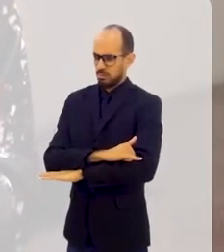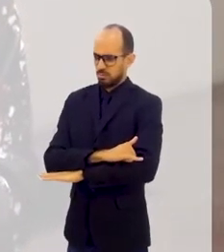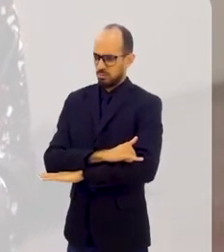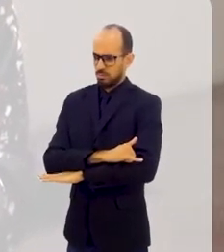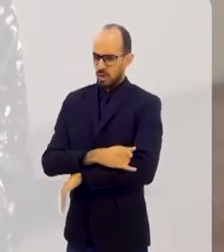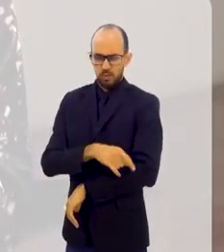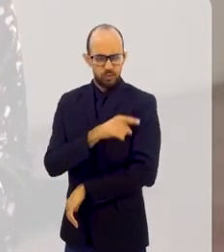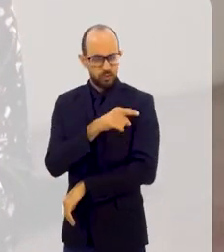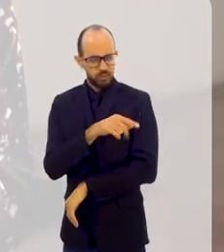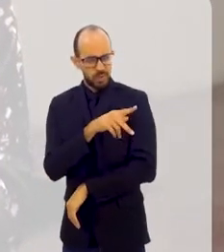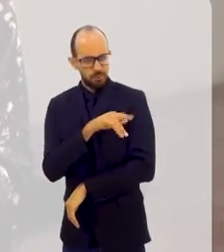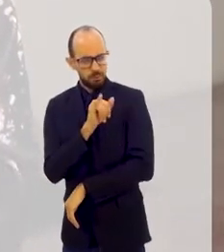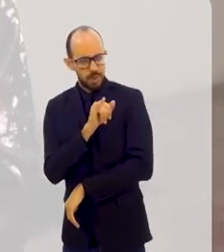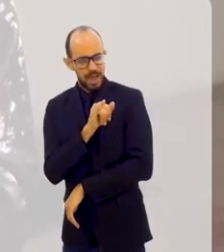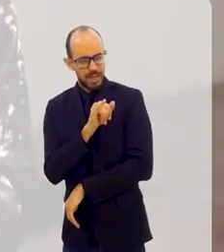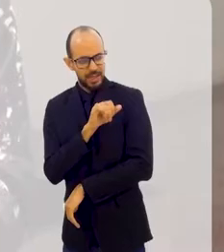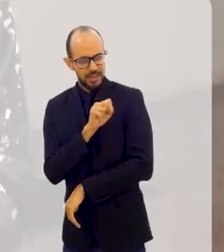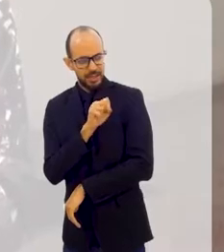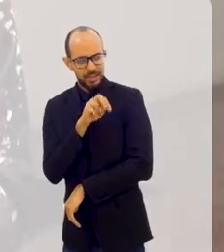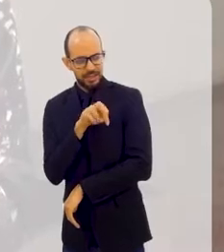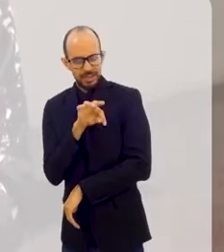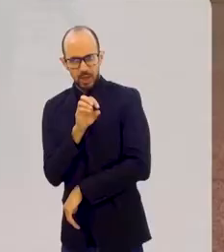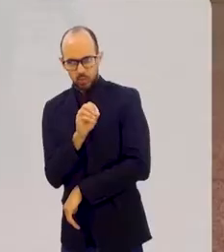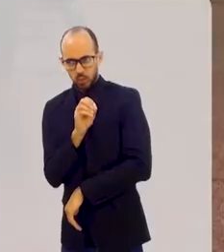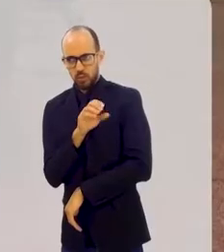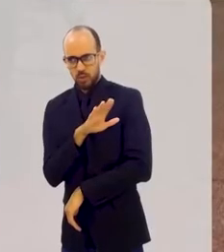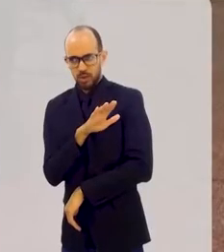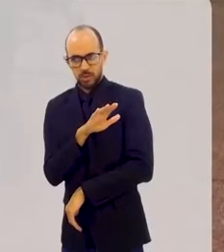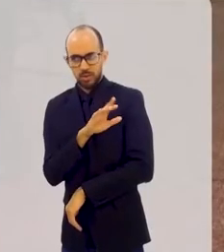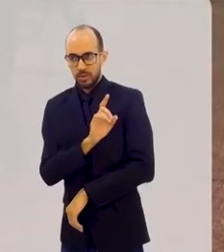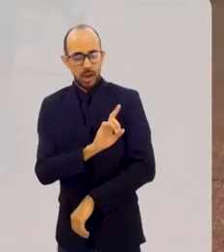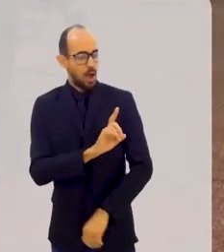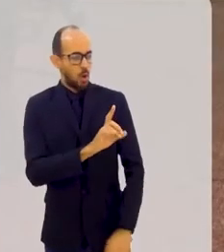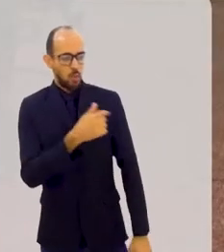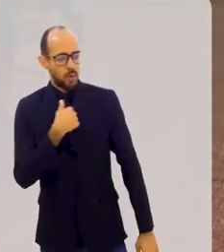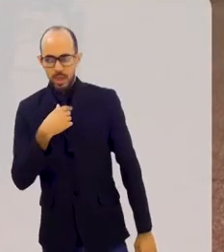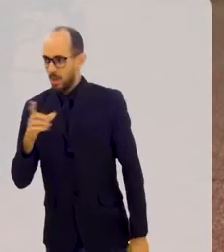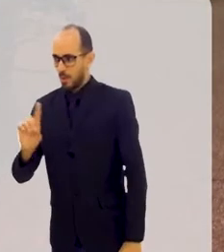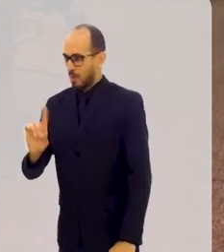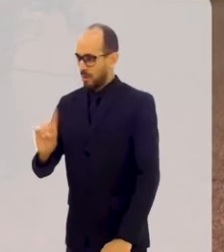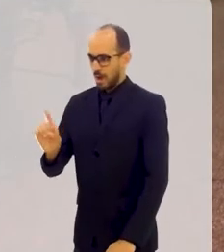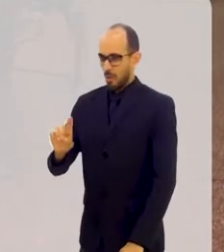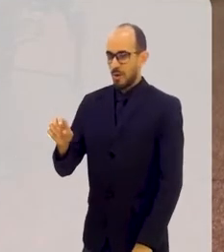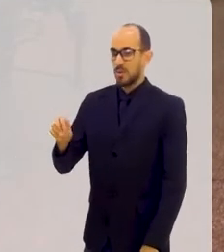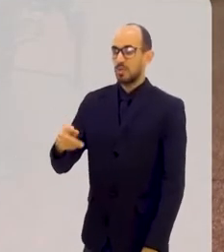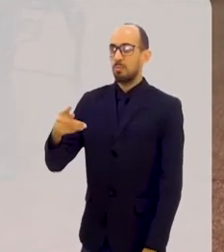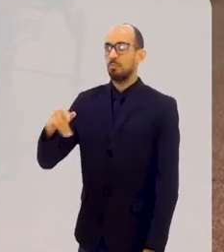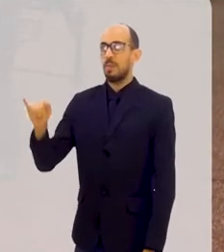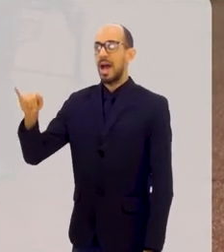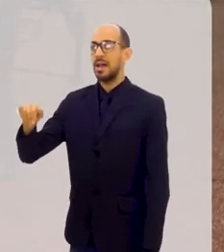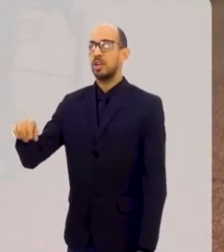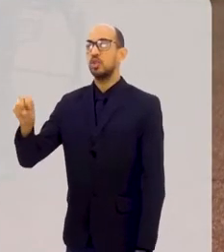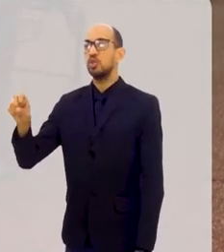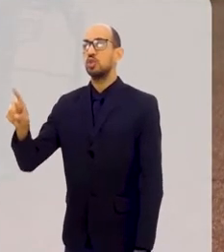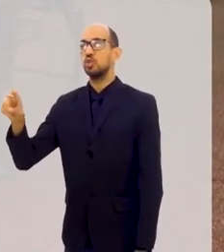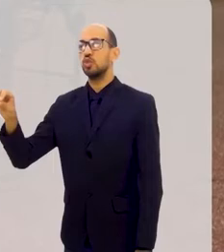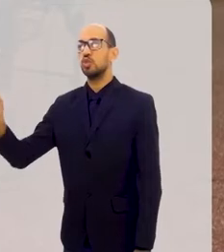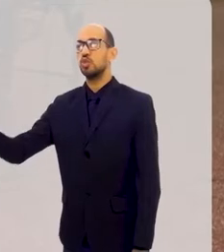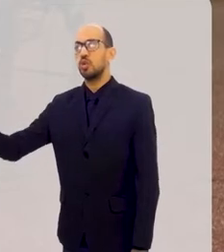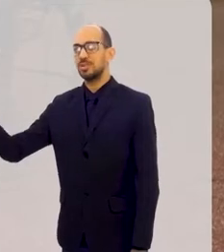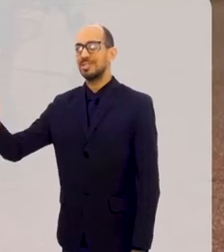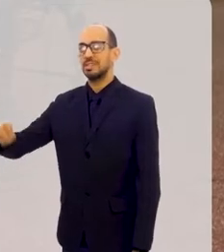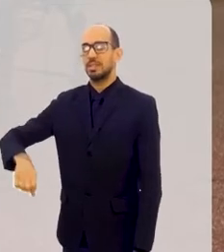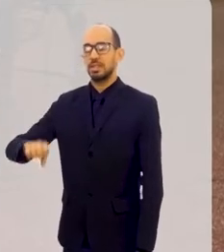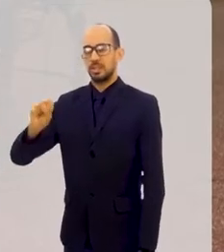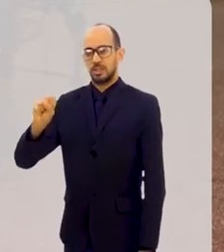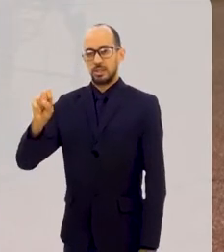você é pai santo? Você é pai santo? Aí eu paro, porque eu não sou pai santo, eu sou pai dos santos. Porque os